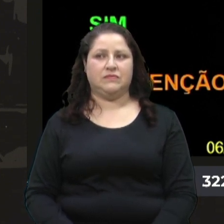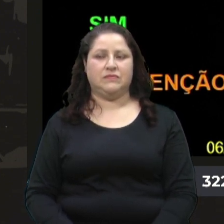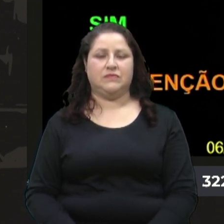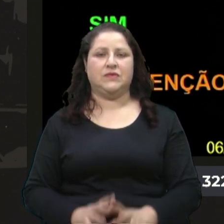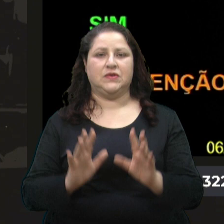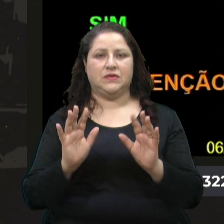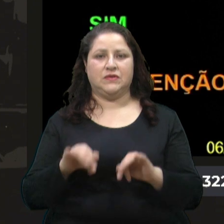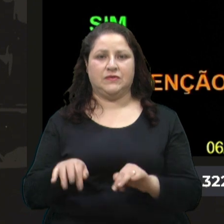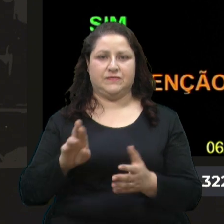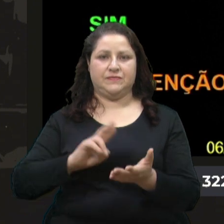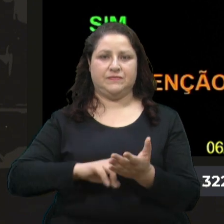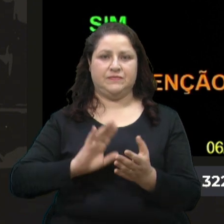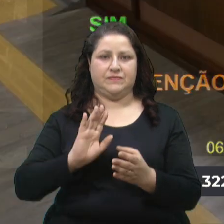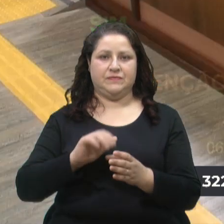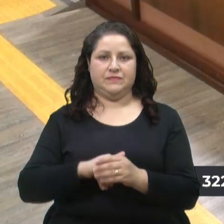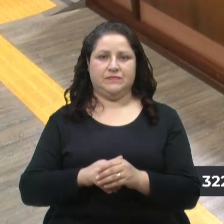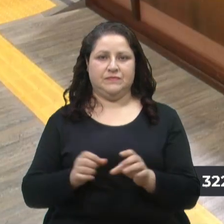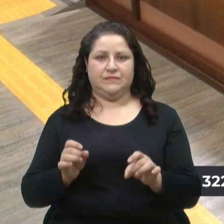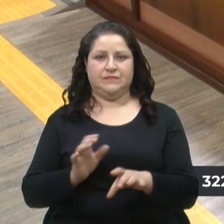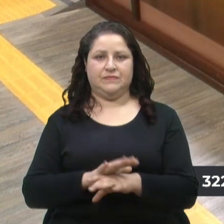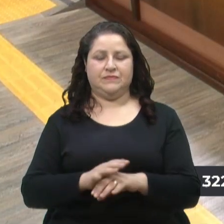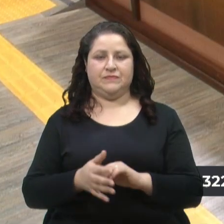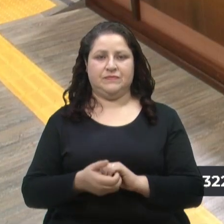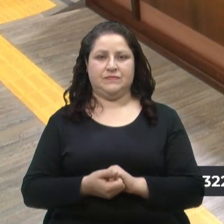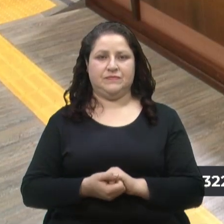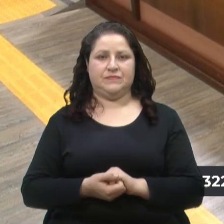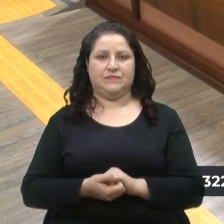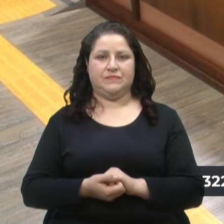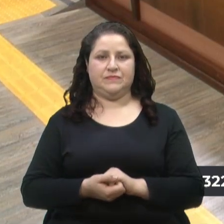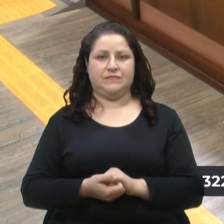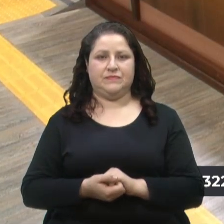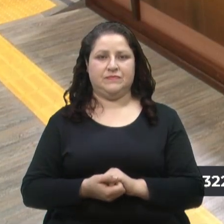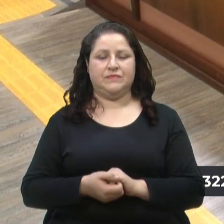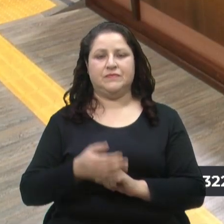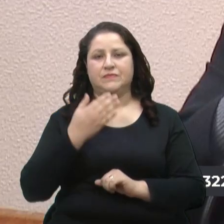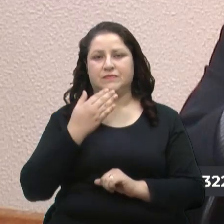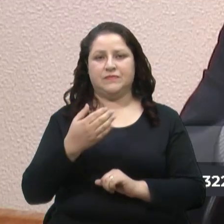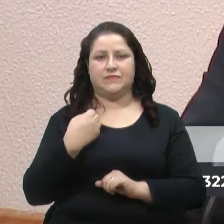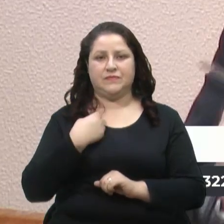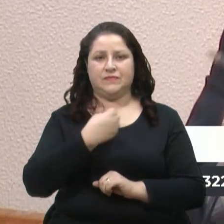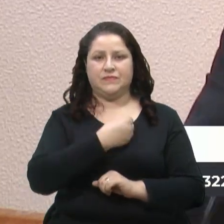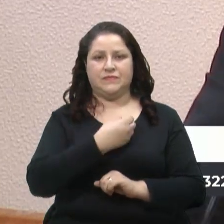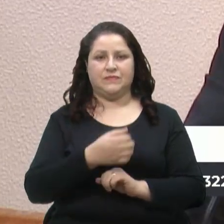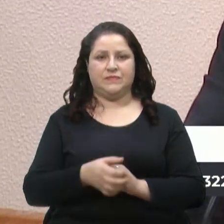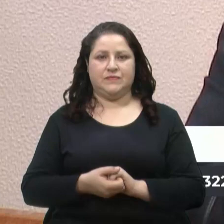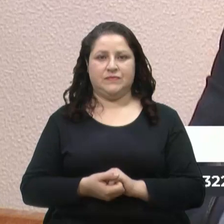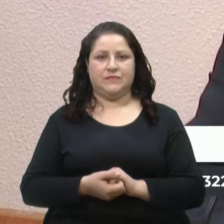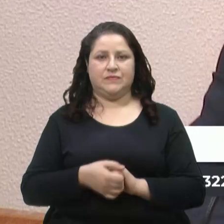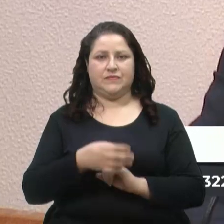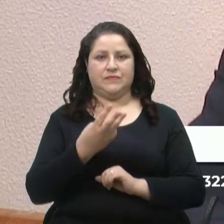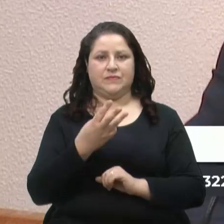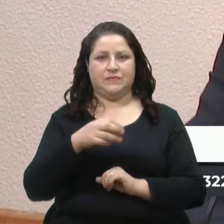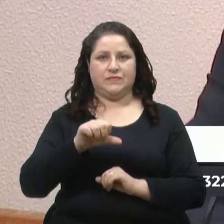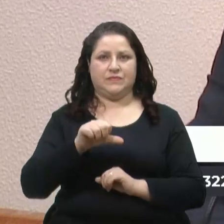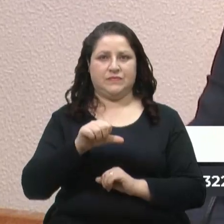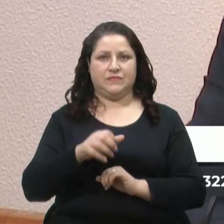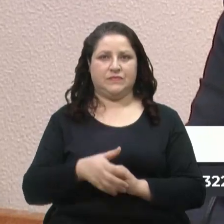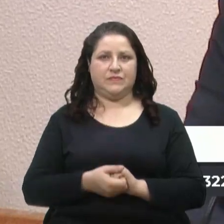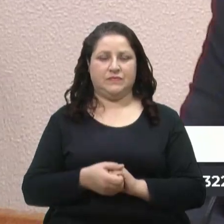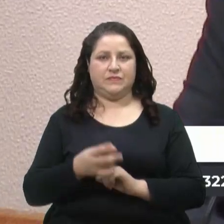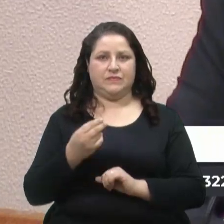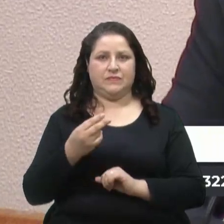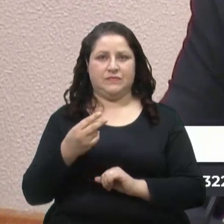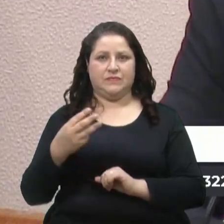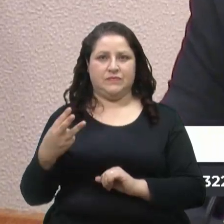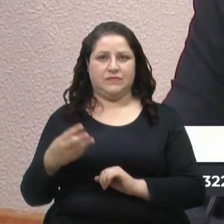Encerrado o registro dos votos. Encerrada a votação. Requerimento número 39-2023.